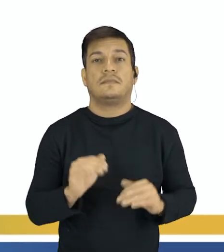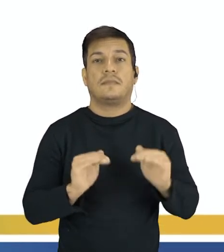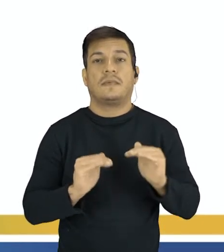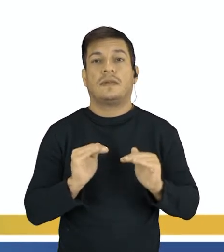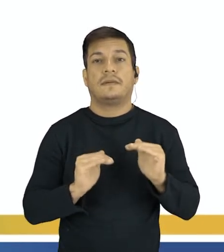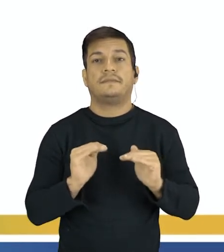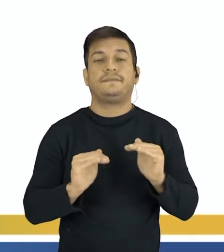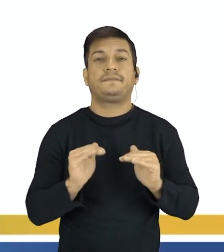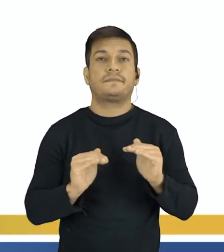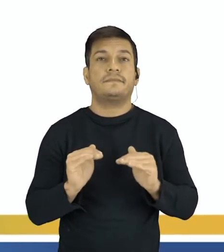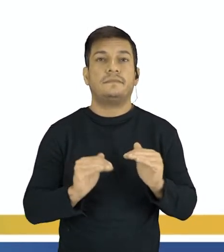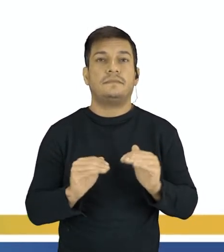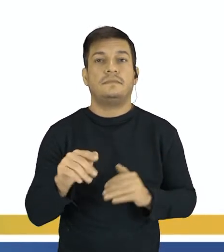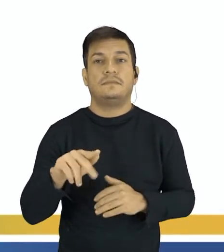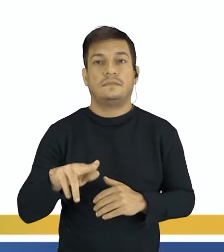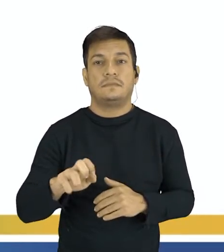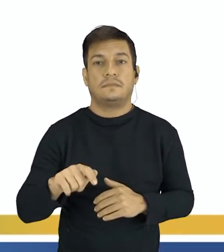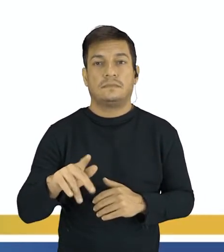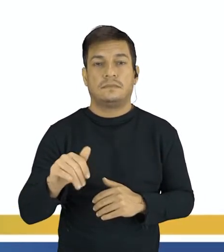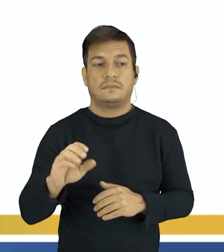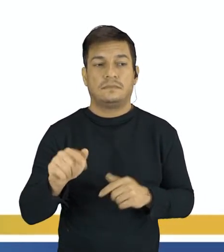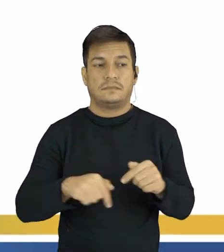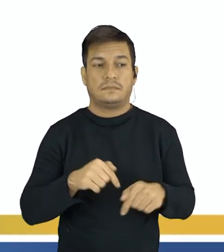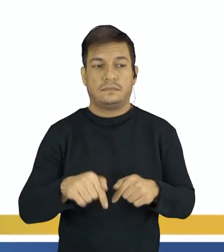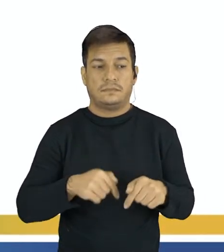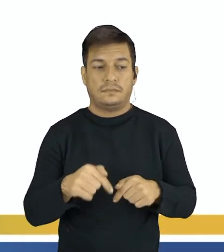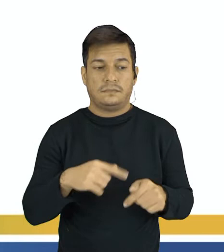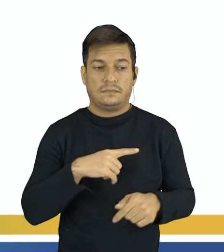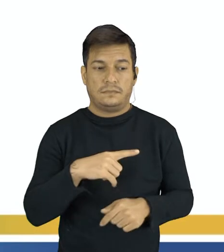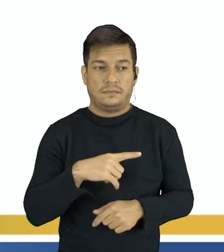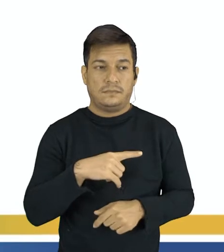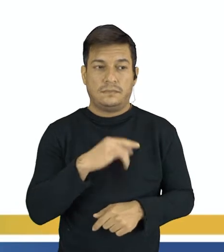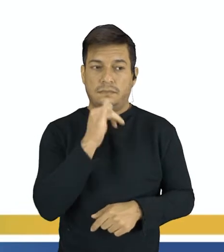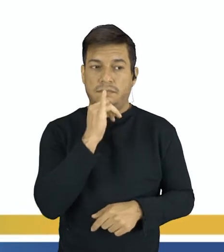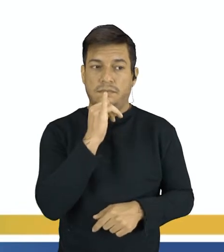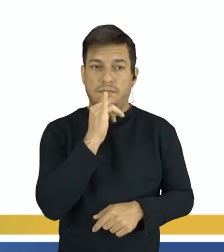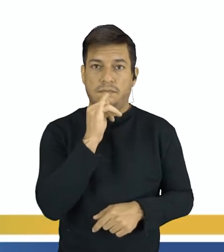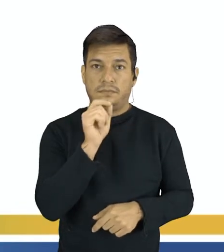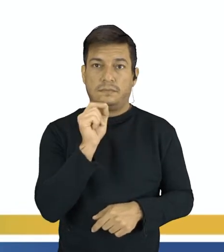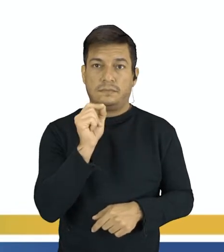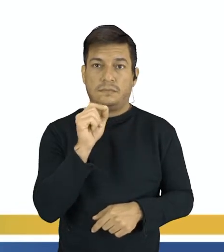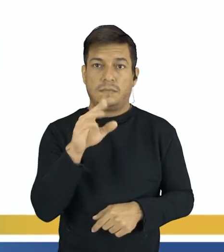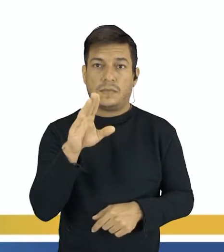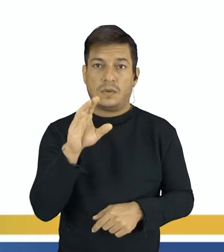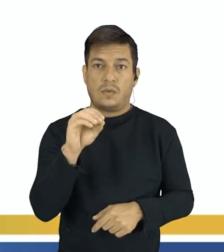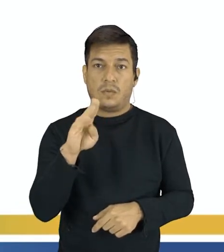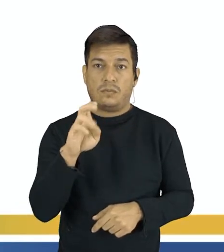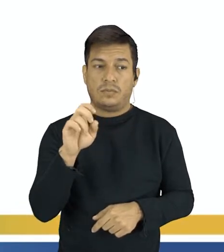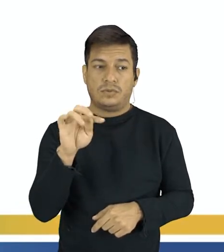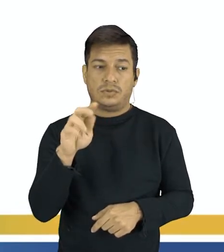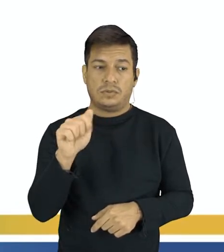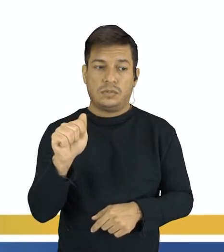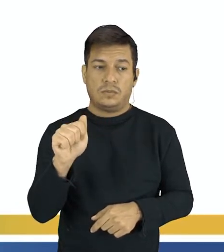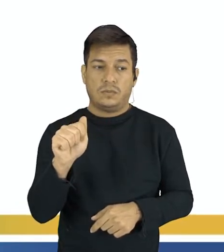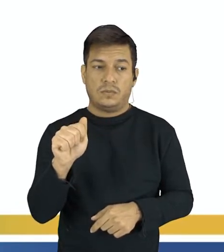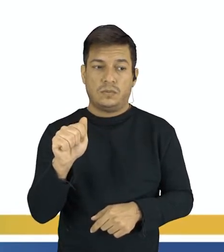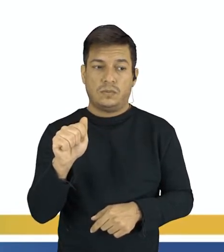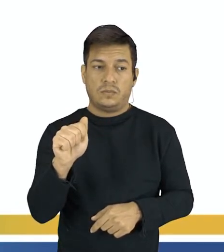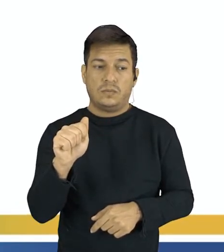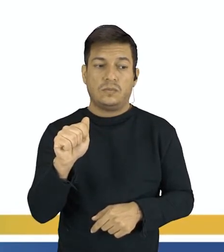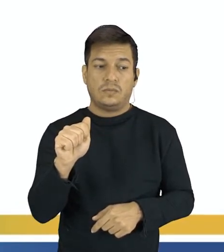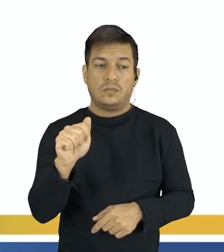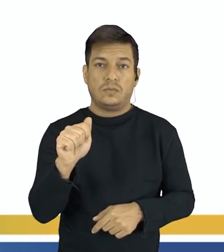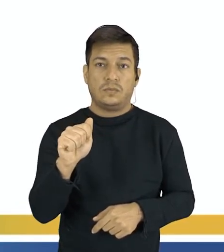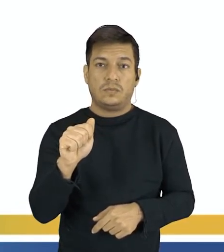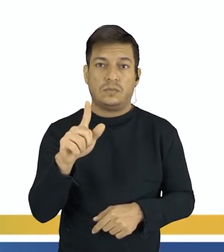balanceamento numa equação química. A gente tem como exemplo ali a combustão do gás metano, onde ele vai